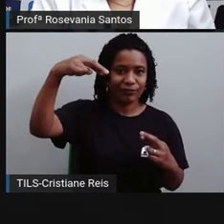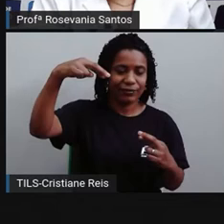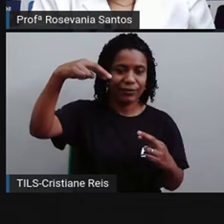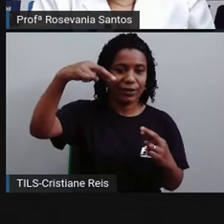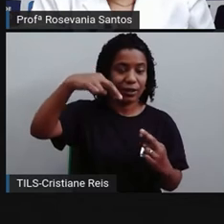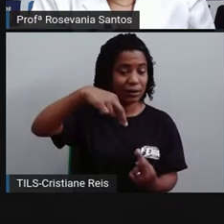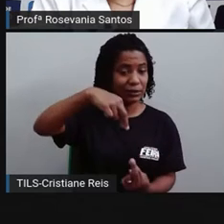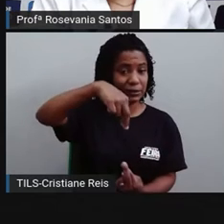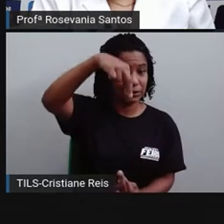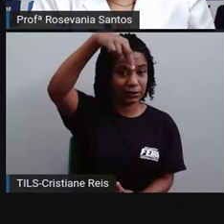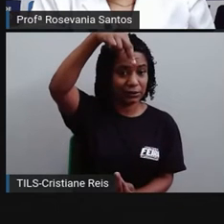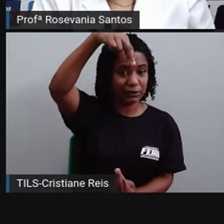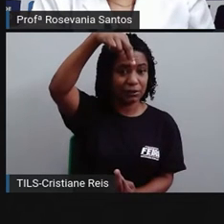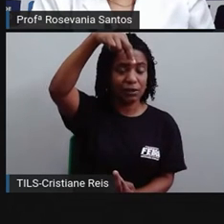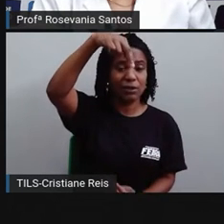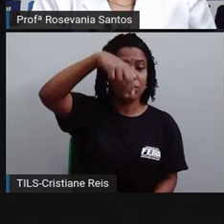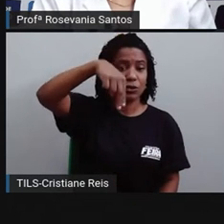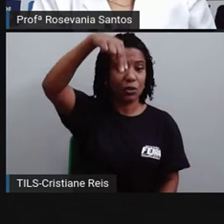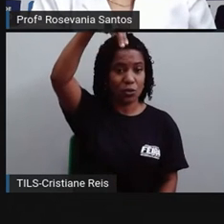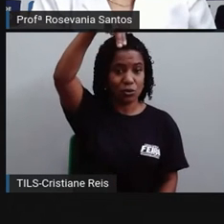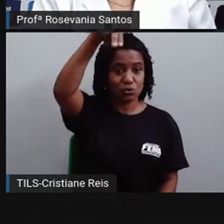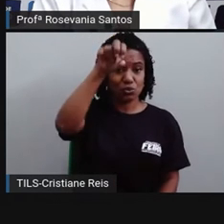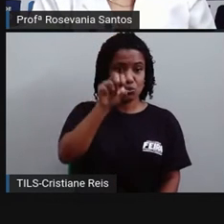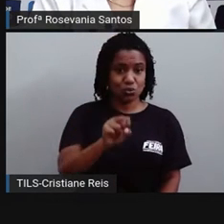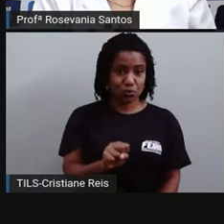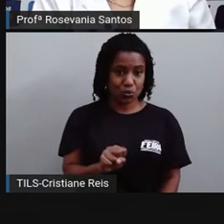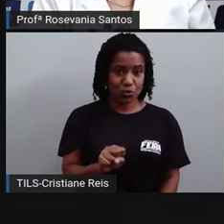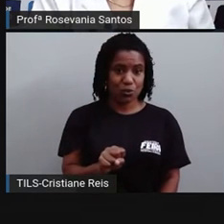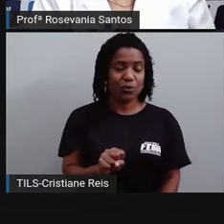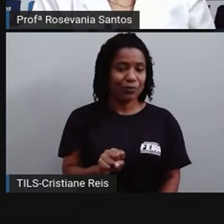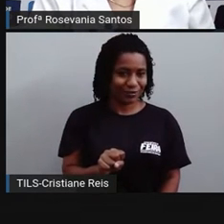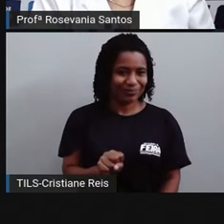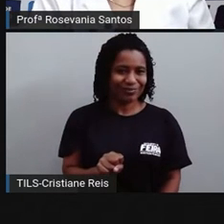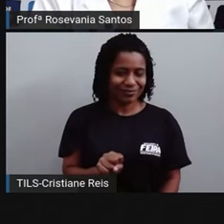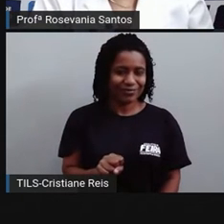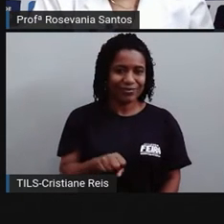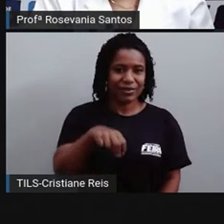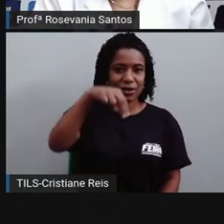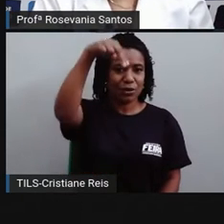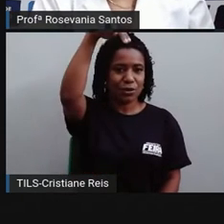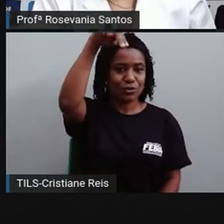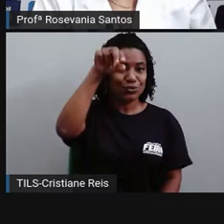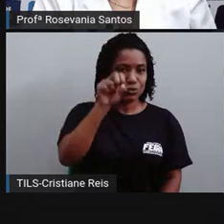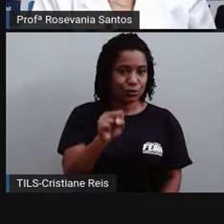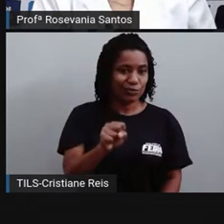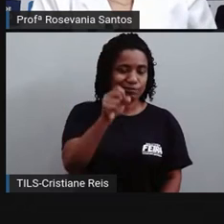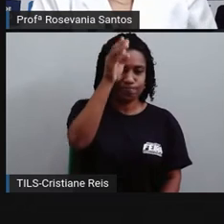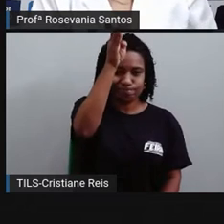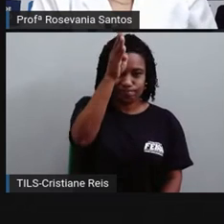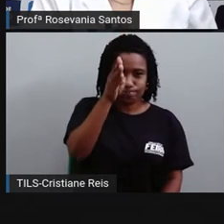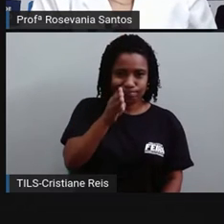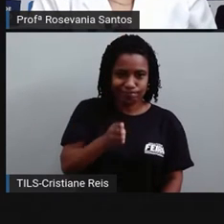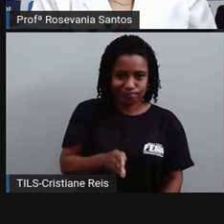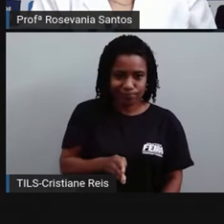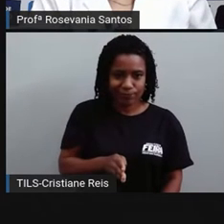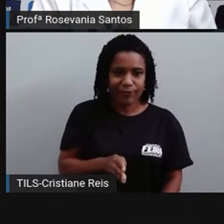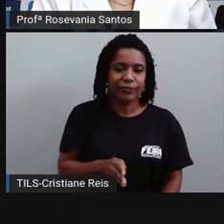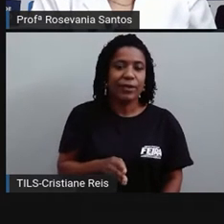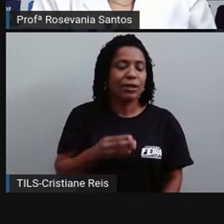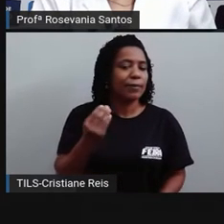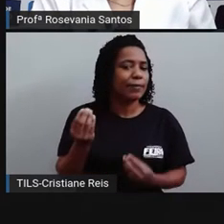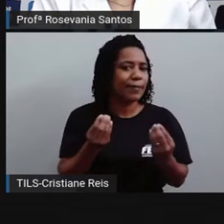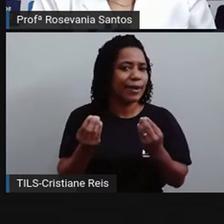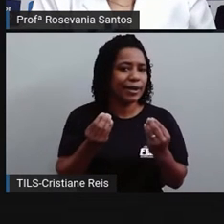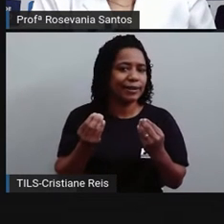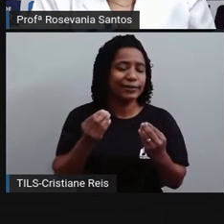longitudinal, né? Do norte mesmo, aquele norte da Rosa dos Ventos, lá quem está acostumado, por exemplo, né? Então, o que acontece?